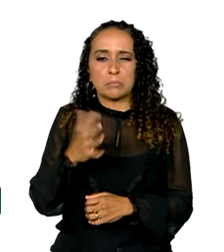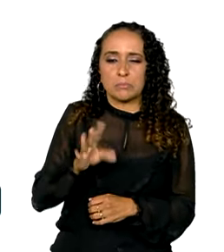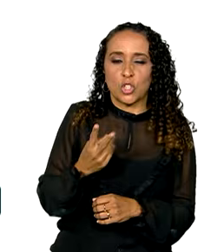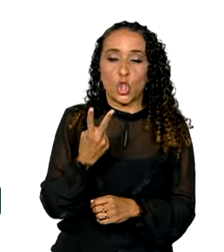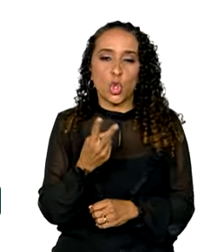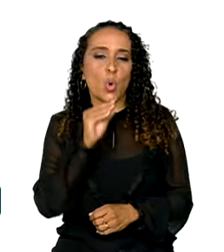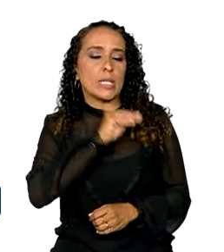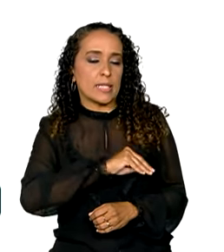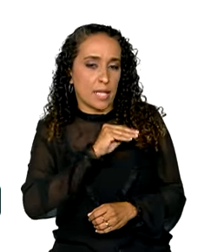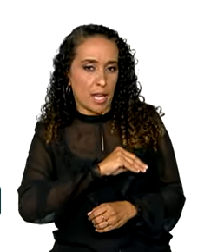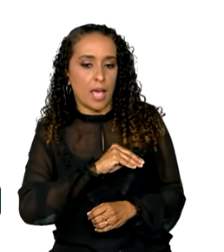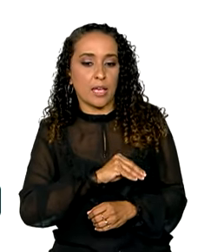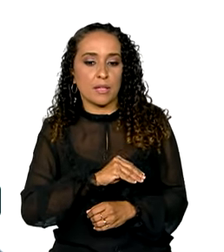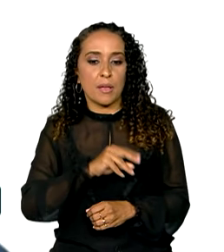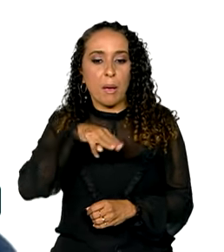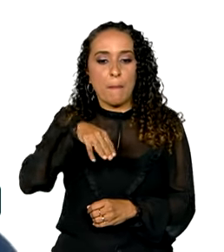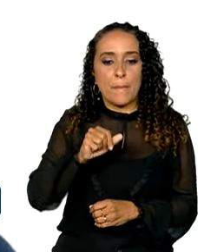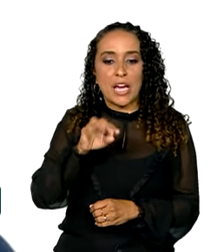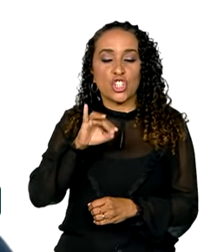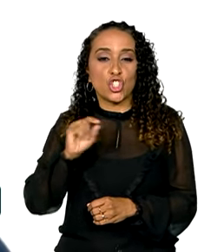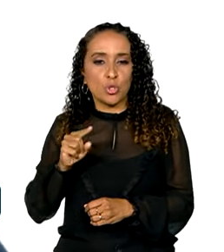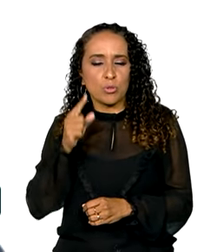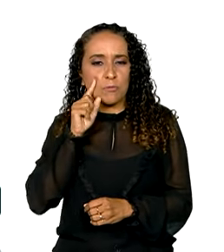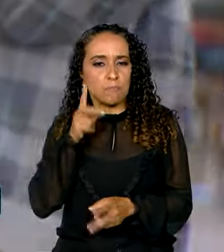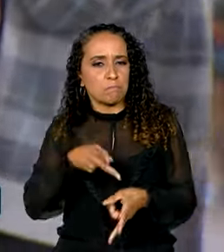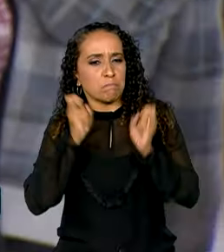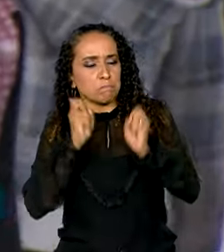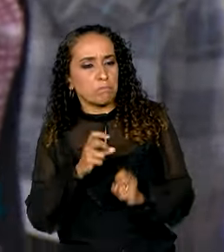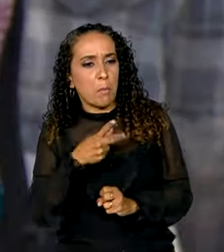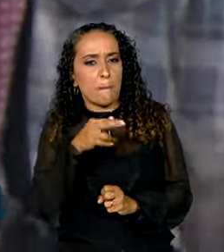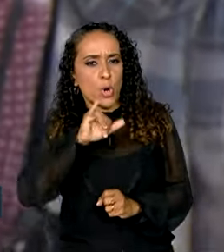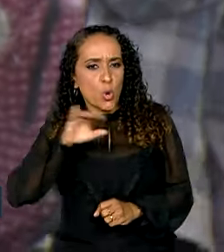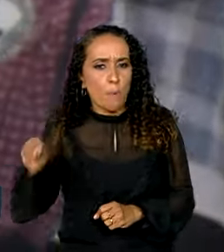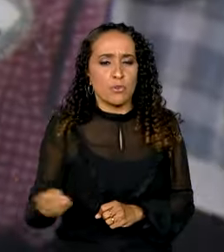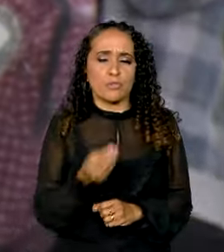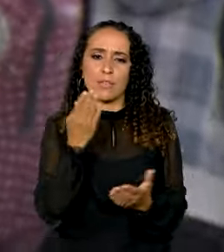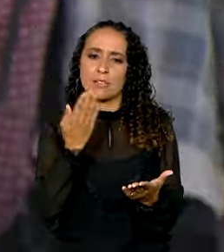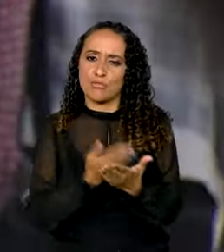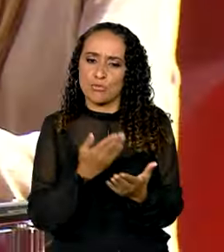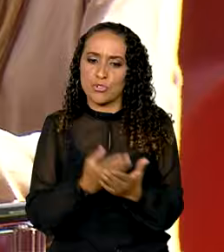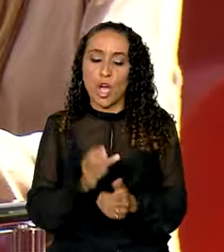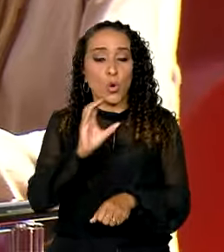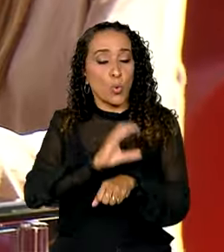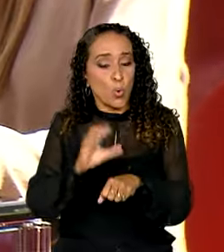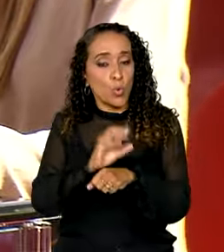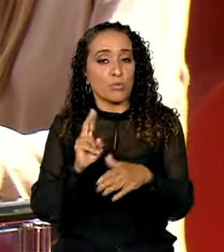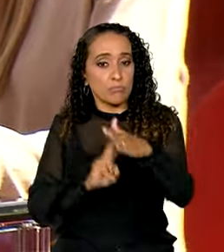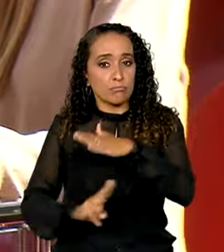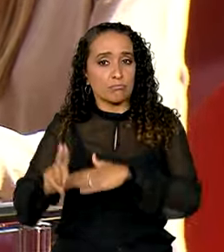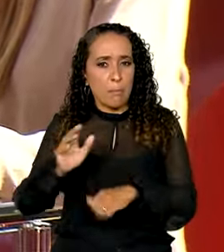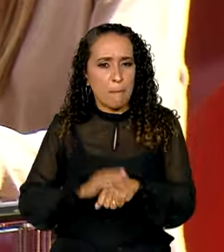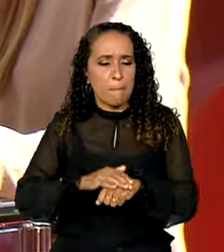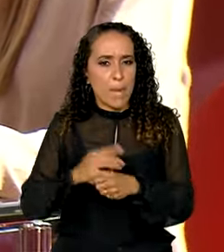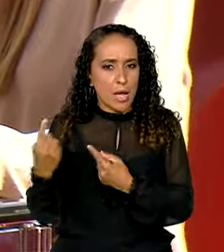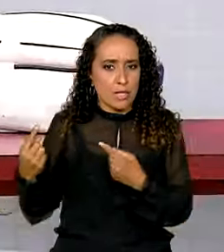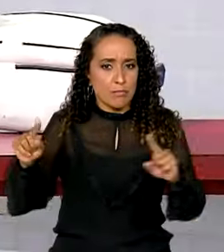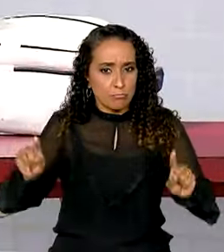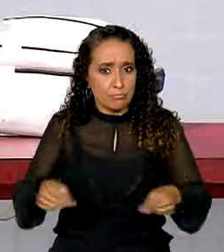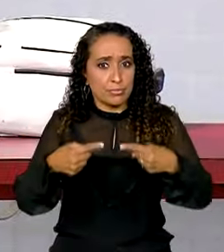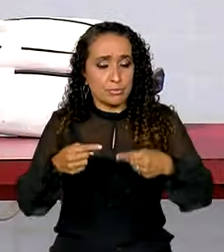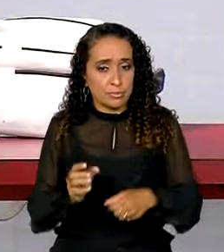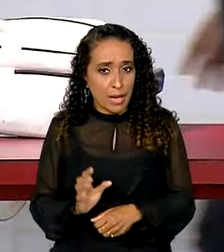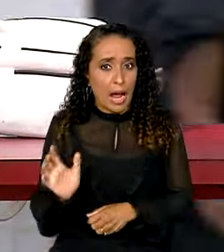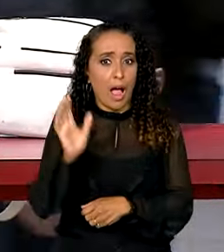dois salários mínimos, Matilde viu no ProUni uma oportunidade para estudar em um dos cursos universitários mais concorridos e